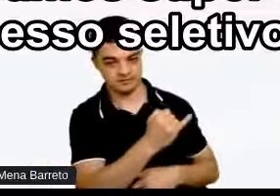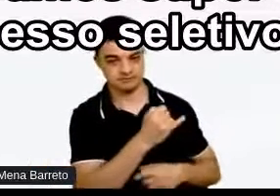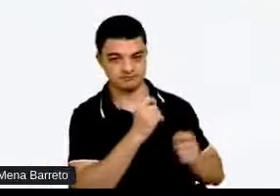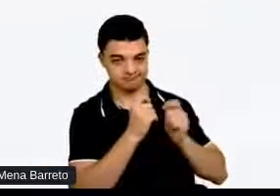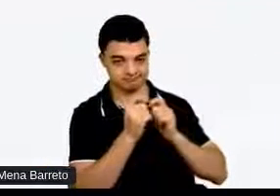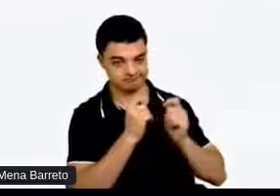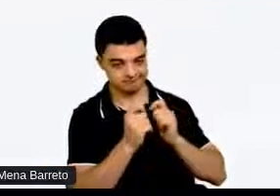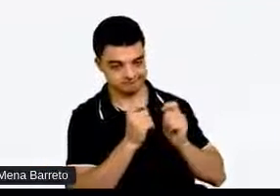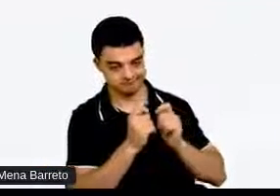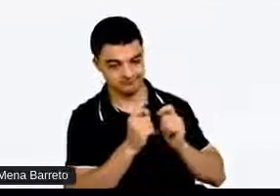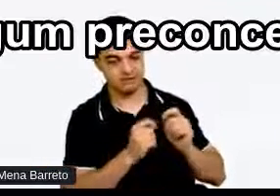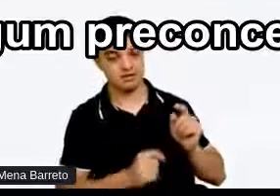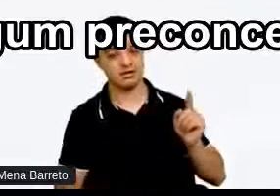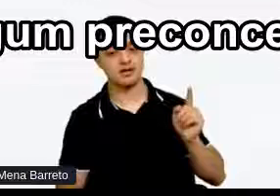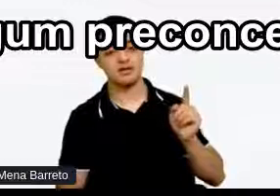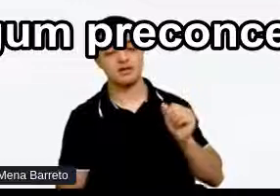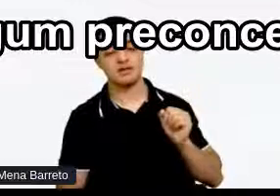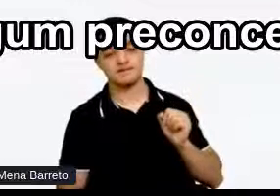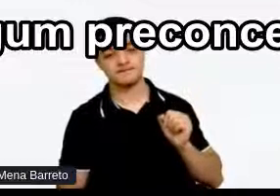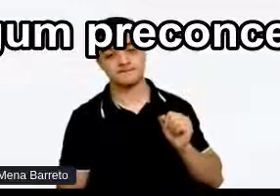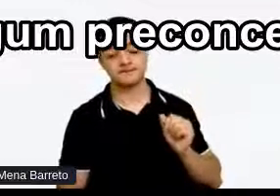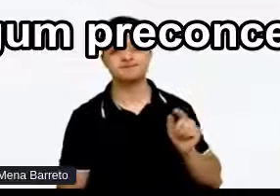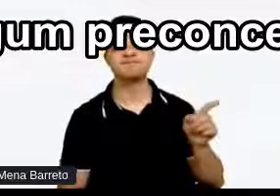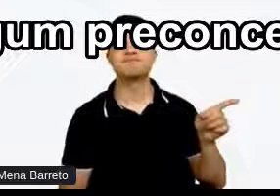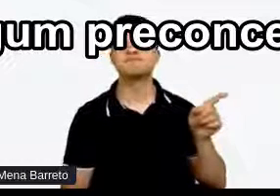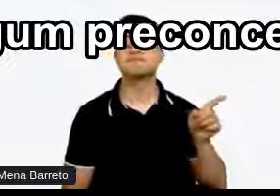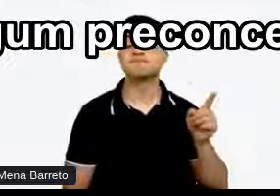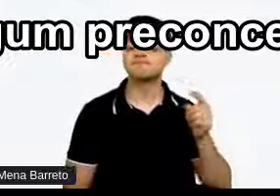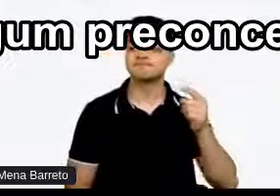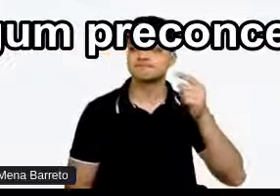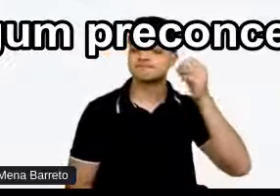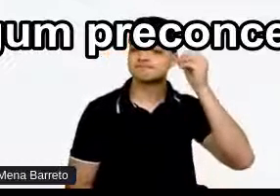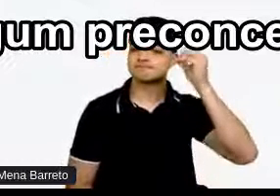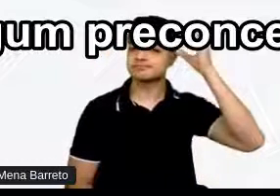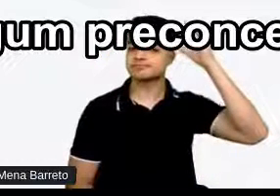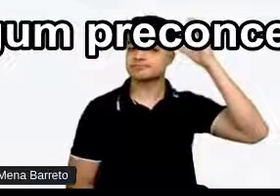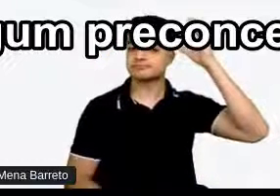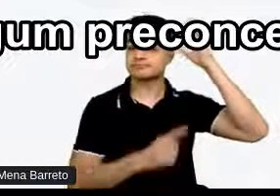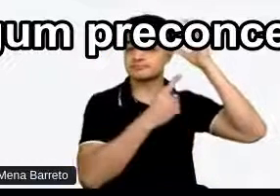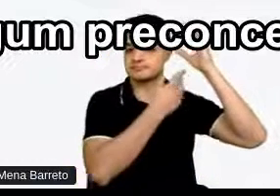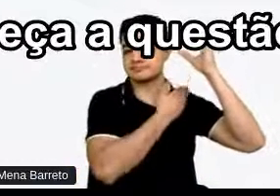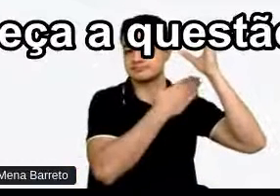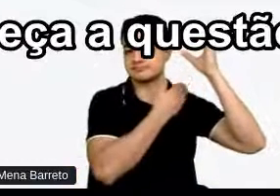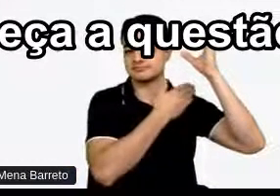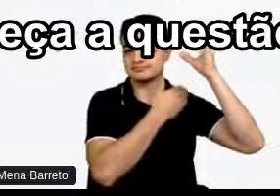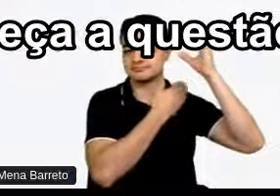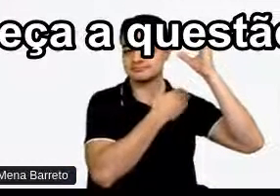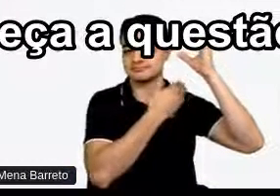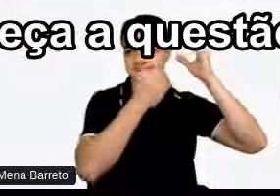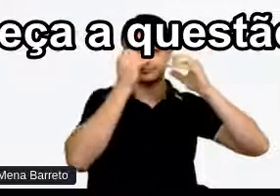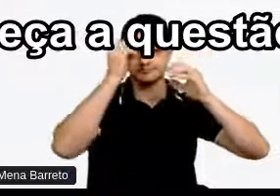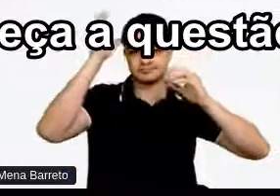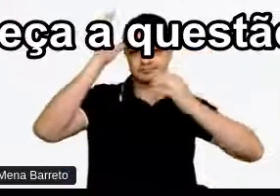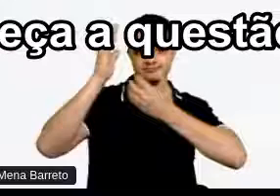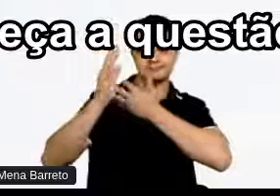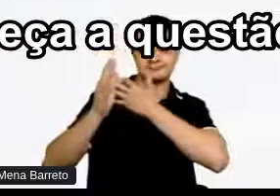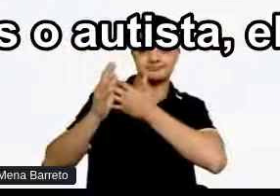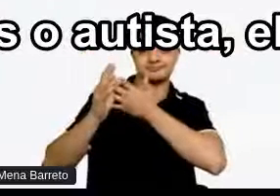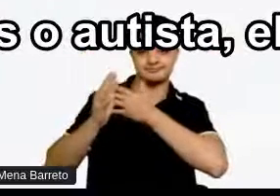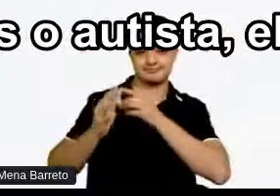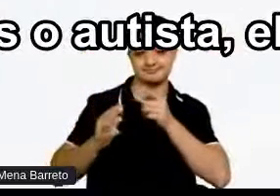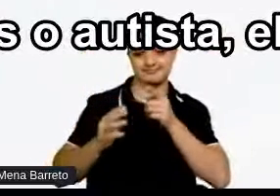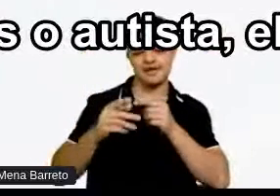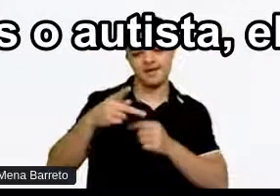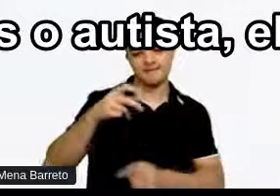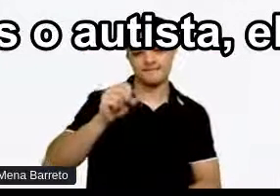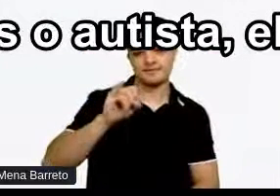autista Já vai vir Algum preconceito Em algumas camadas Ali E já começa A questão da psicofobia Também